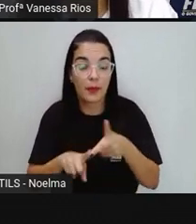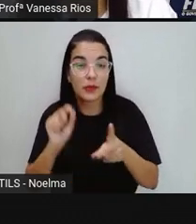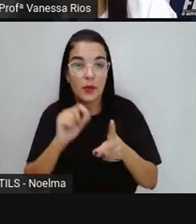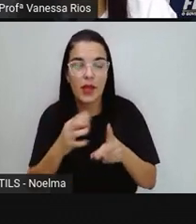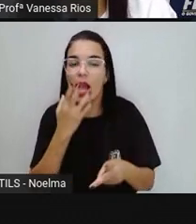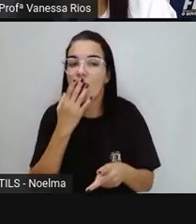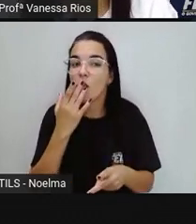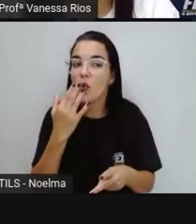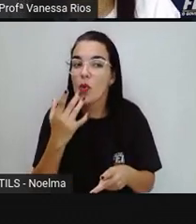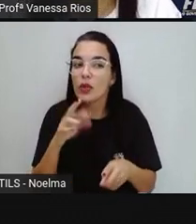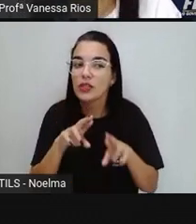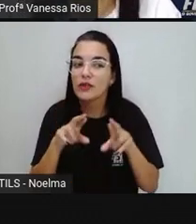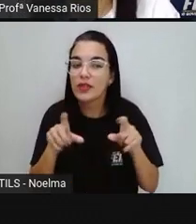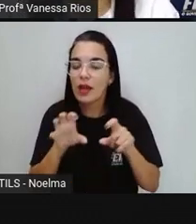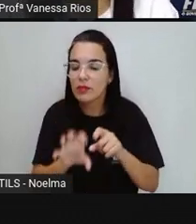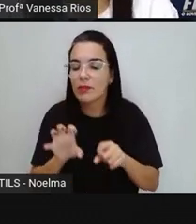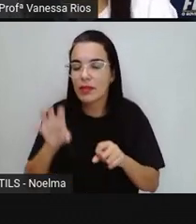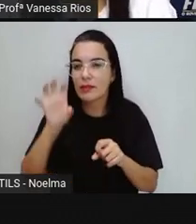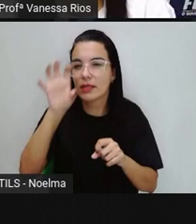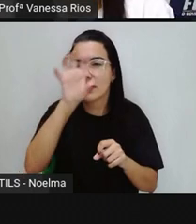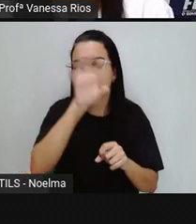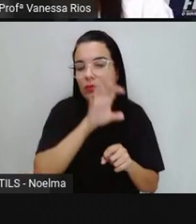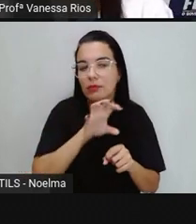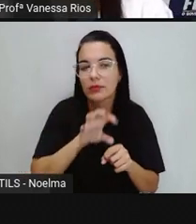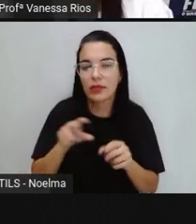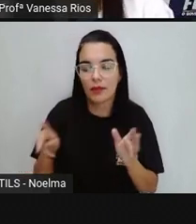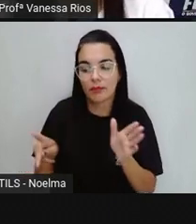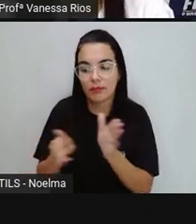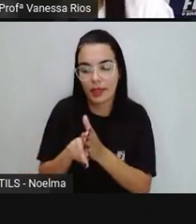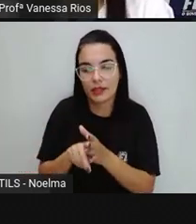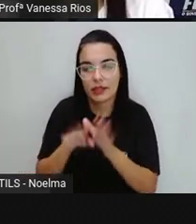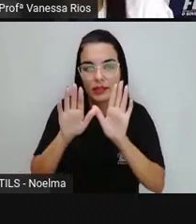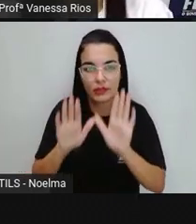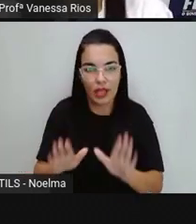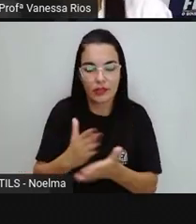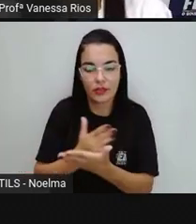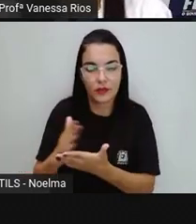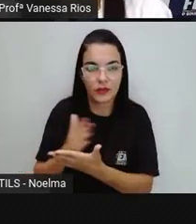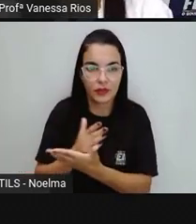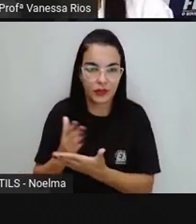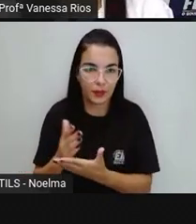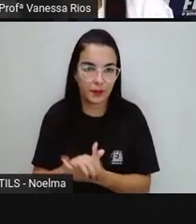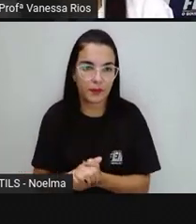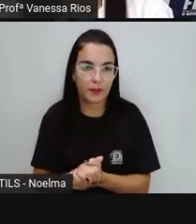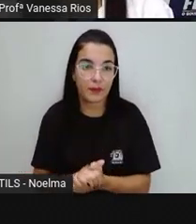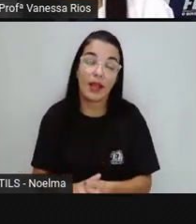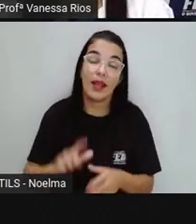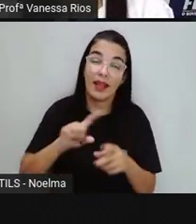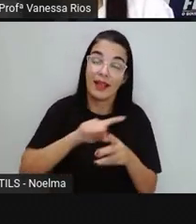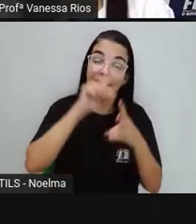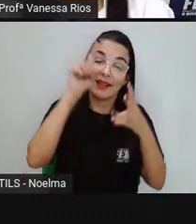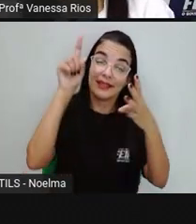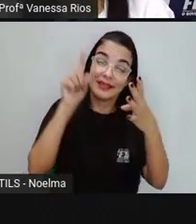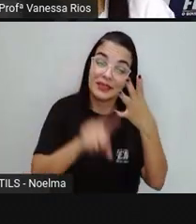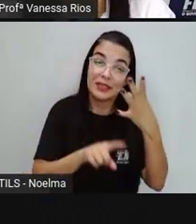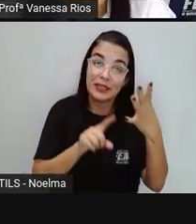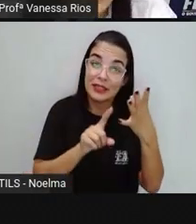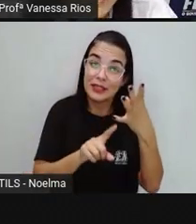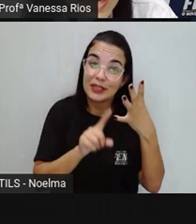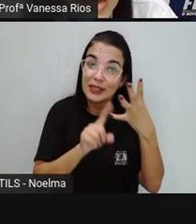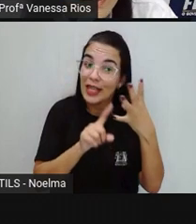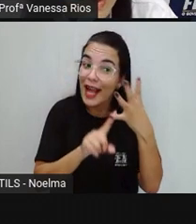para falar aí de sub-regiões nas quais a Bahia pode ser dividida. E aí novamente em